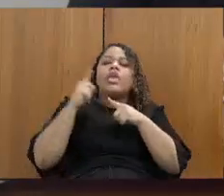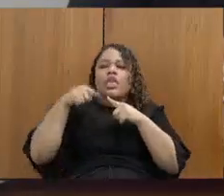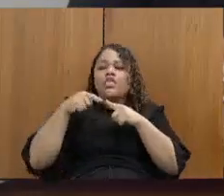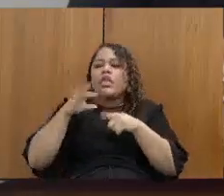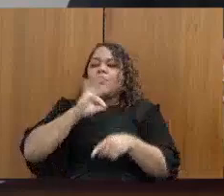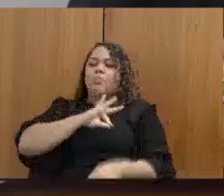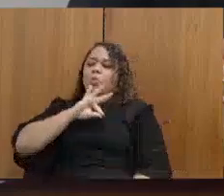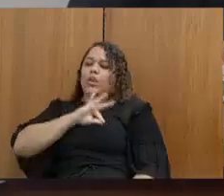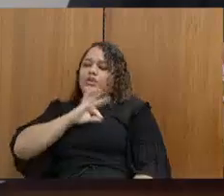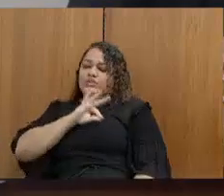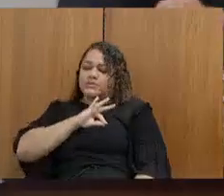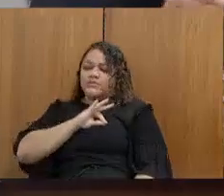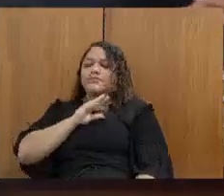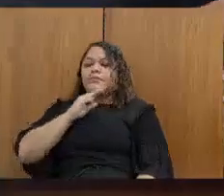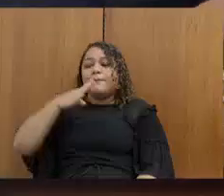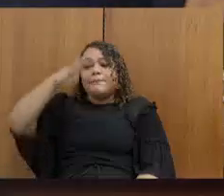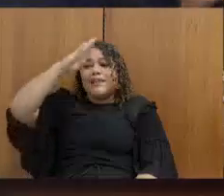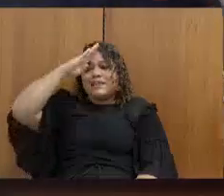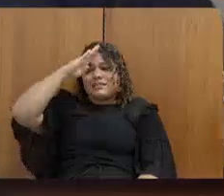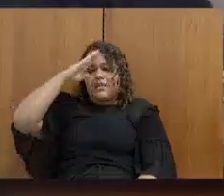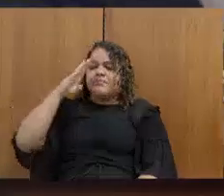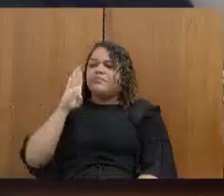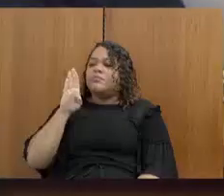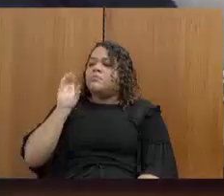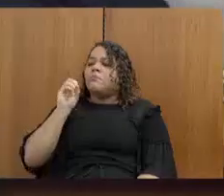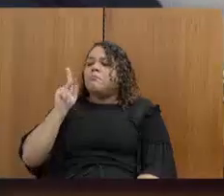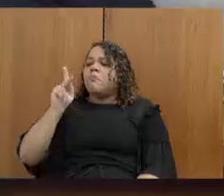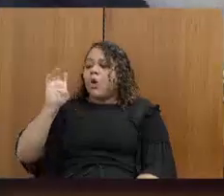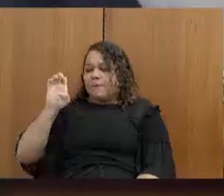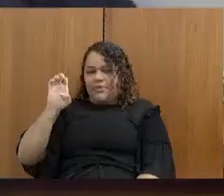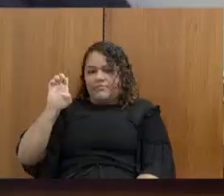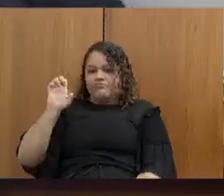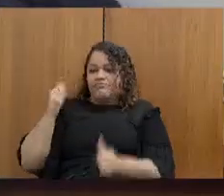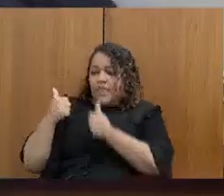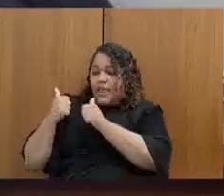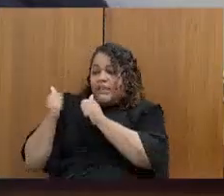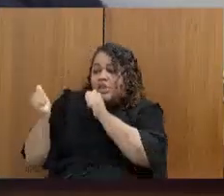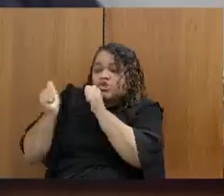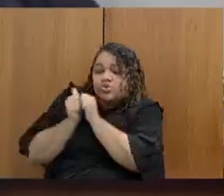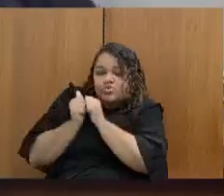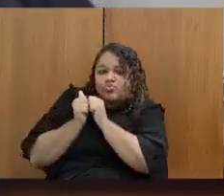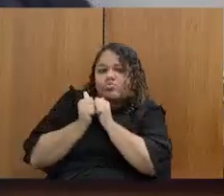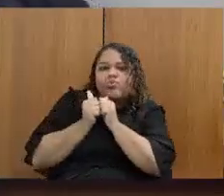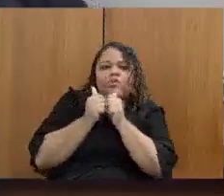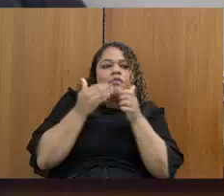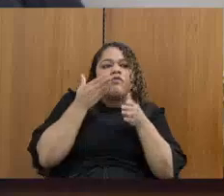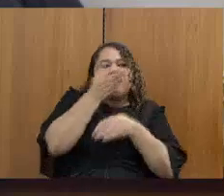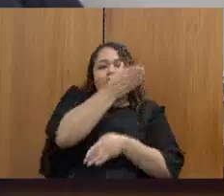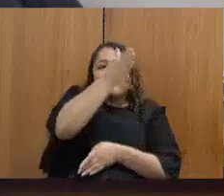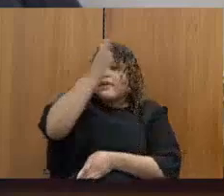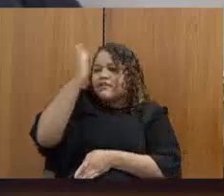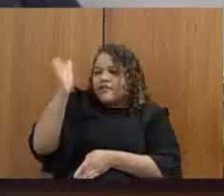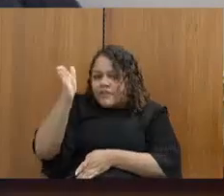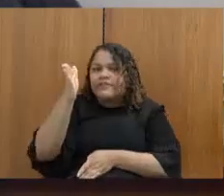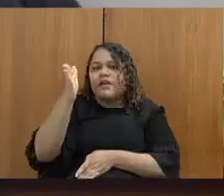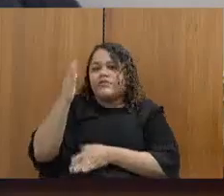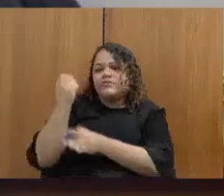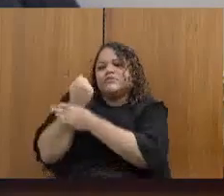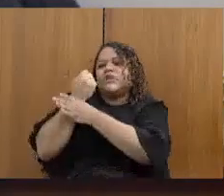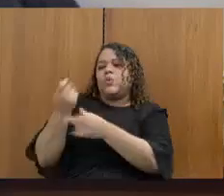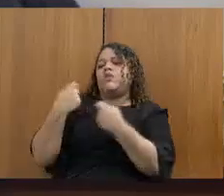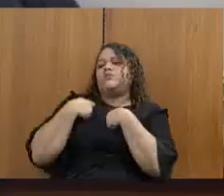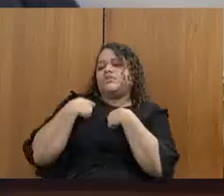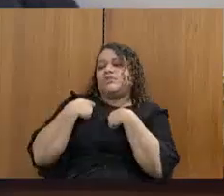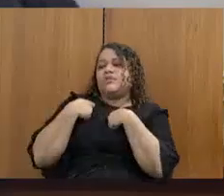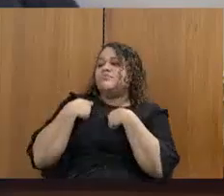trabalho excelente. E o meu desejo é que esse trabalho excelente alcance a todos os mineiros e mineiras é esse